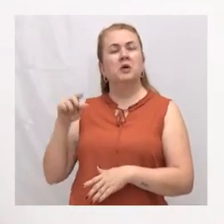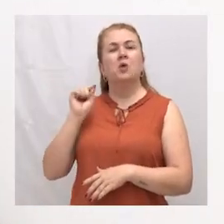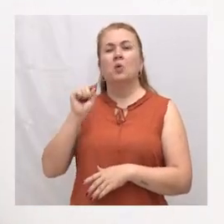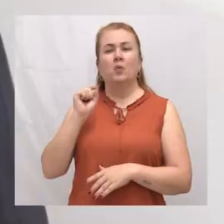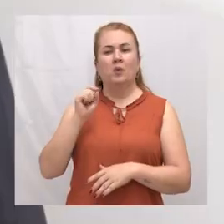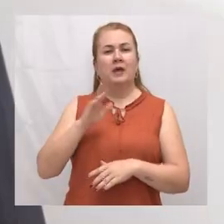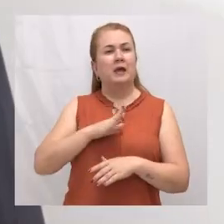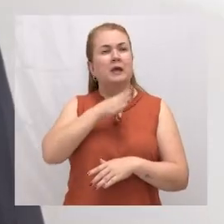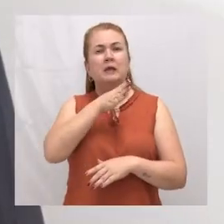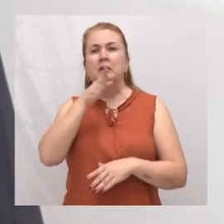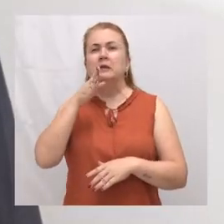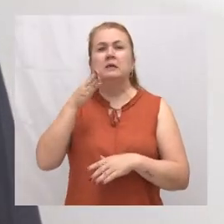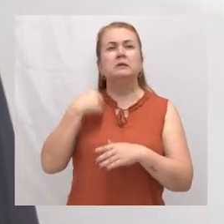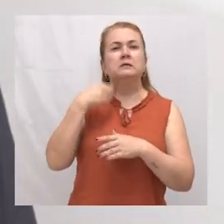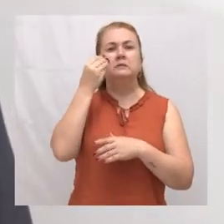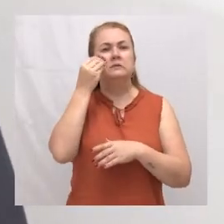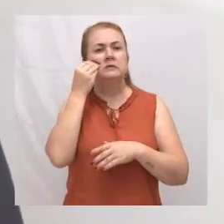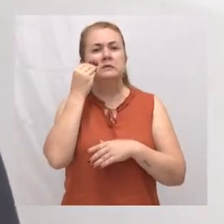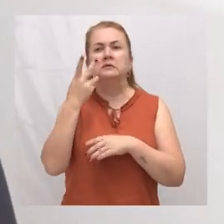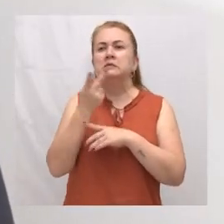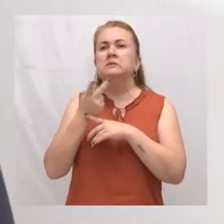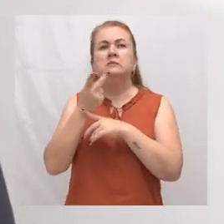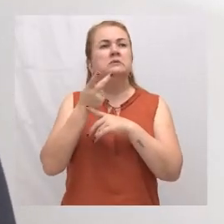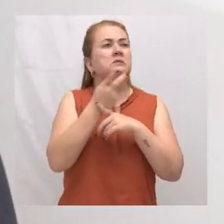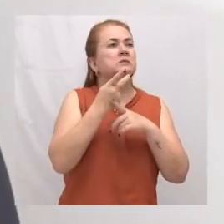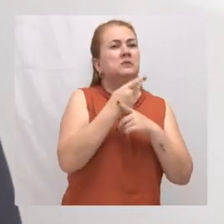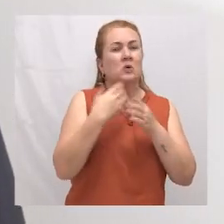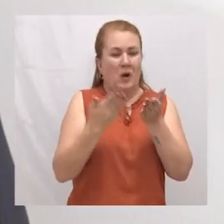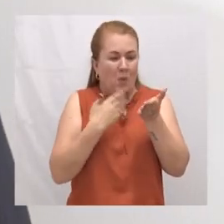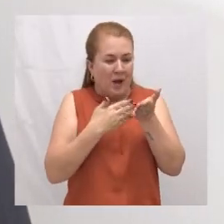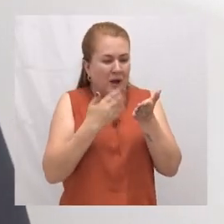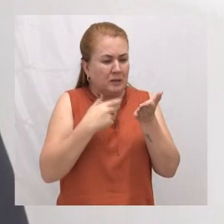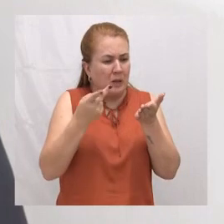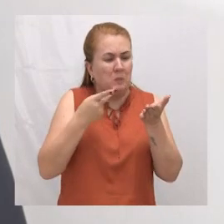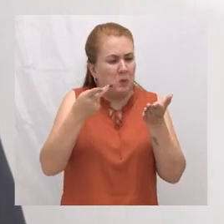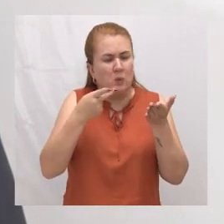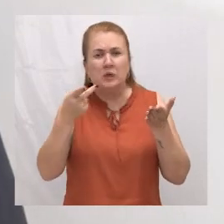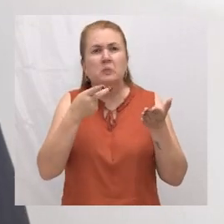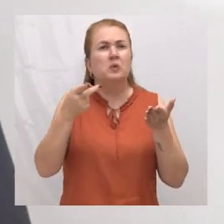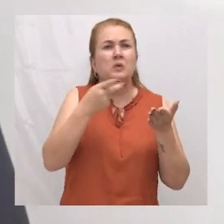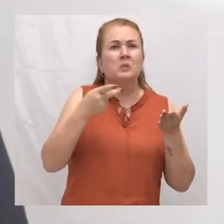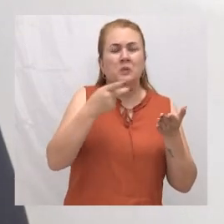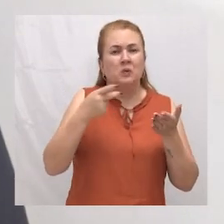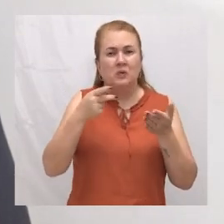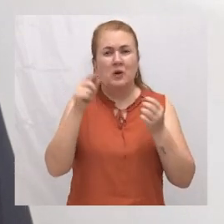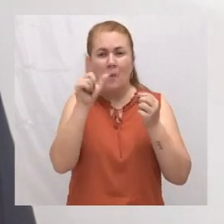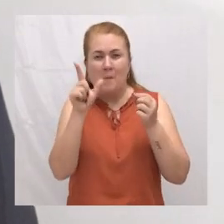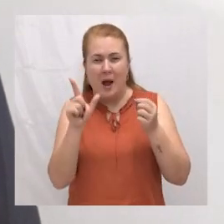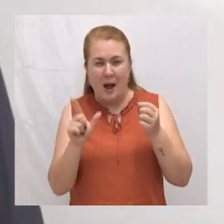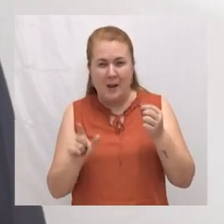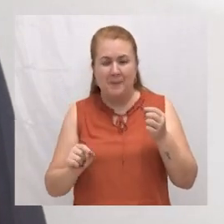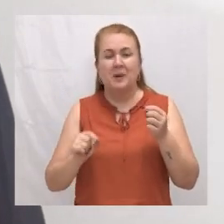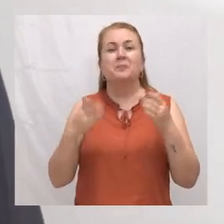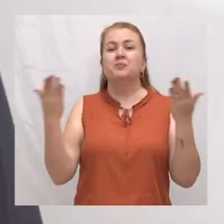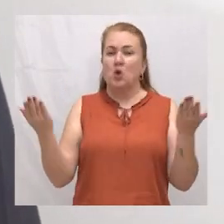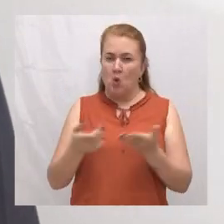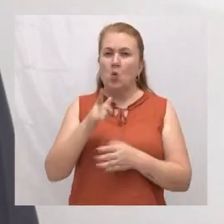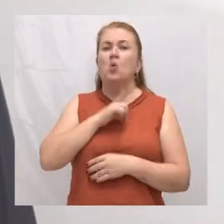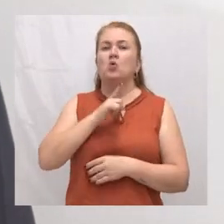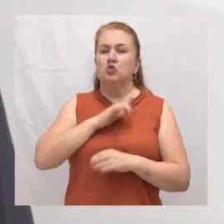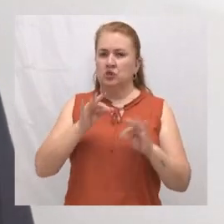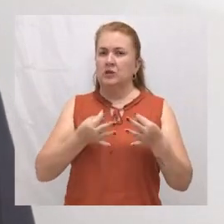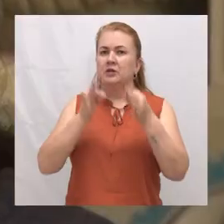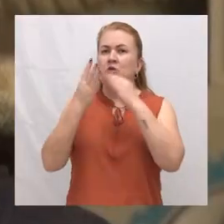a gente ia mais pelo guia-seio mesmo, era o nosso instrumento principal na época. Hoje, com essa tecnologia,